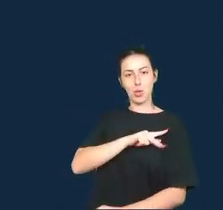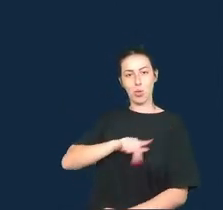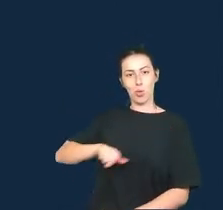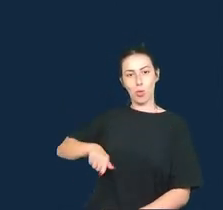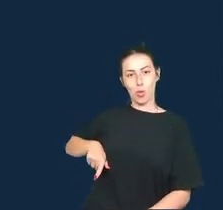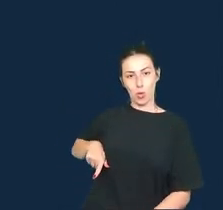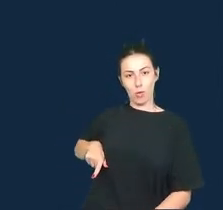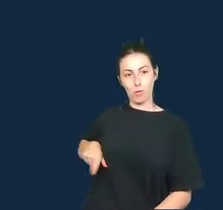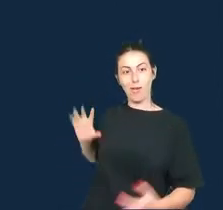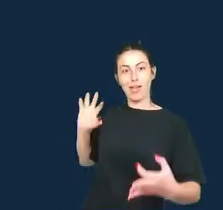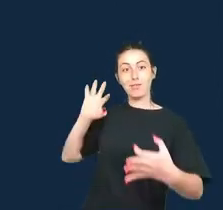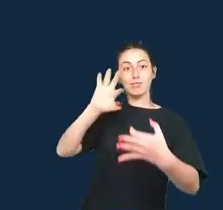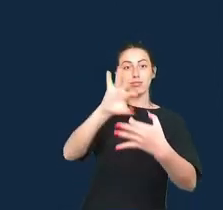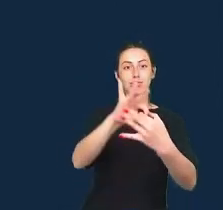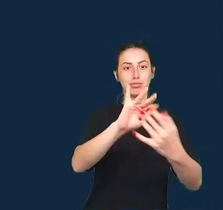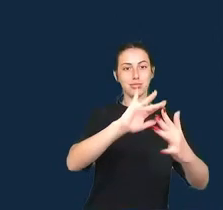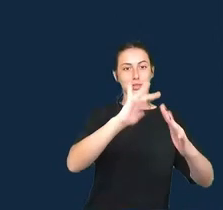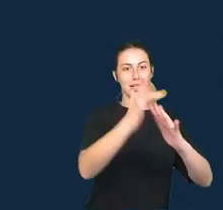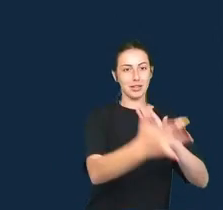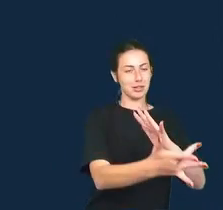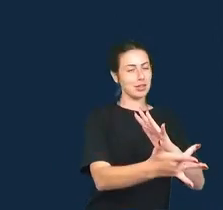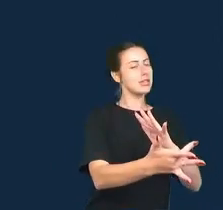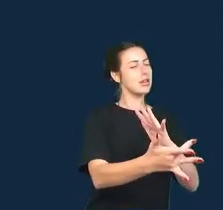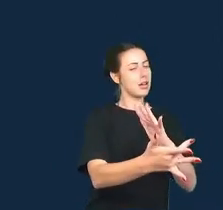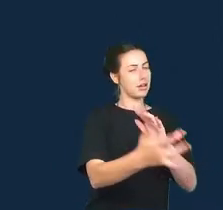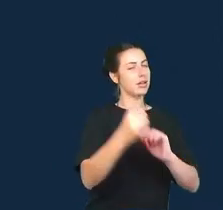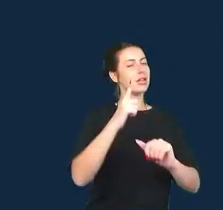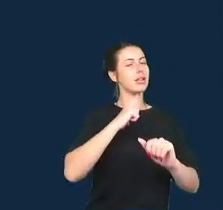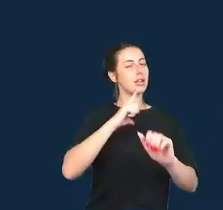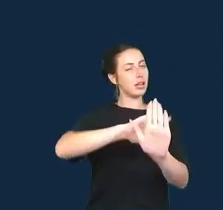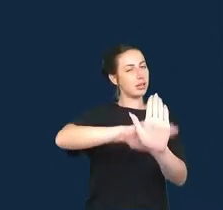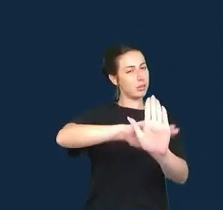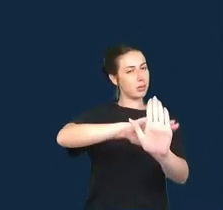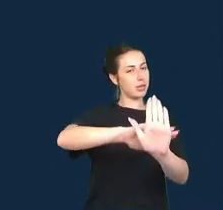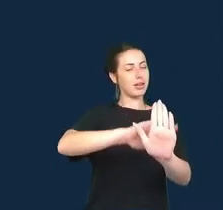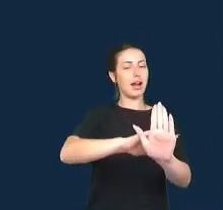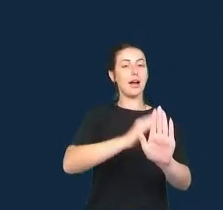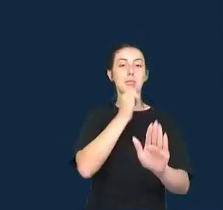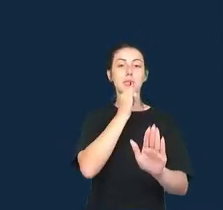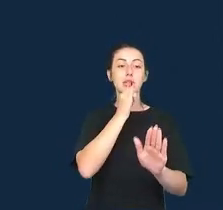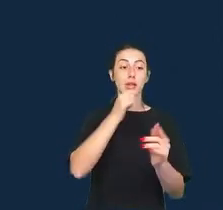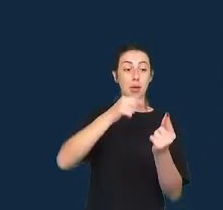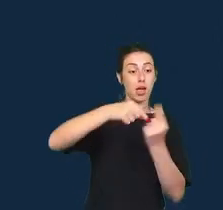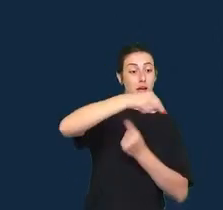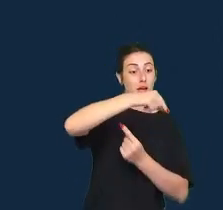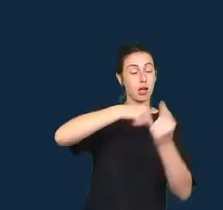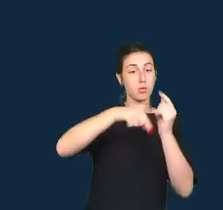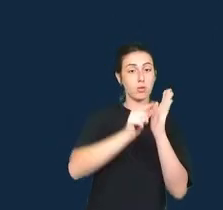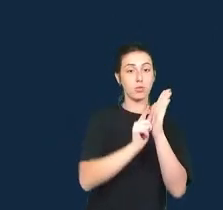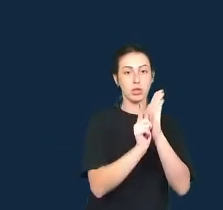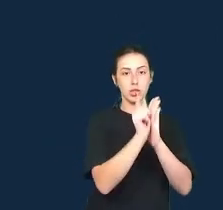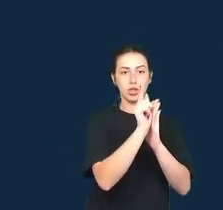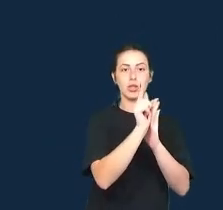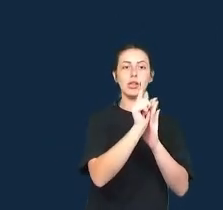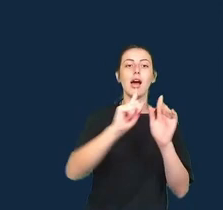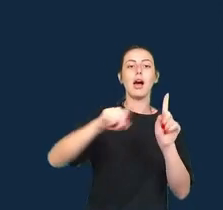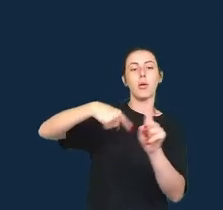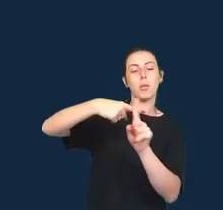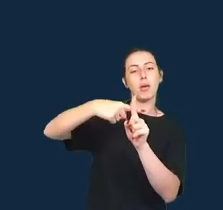redes sociais. Ele também fala dessa economia digital e como ele pode vir a criar